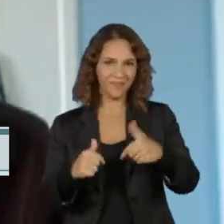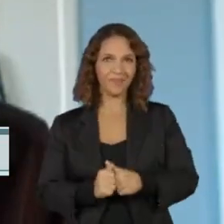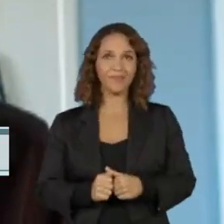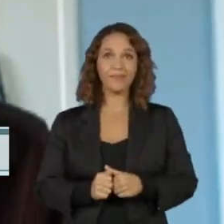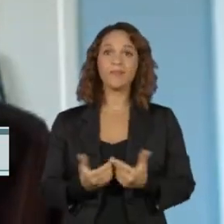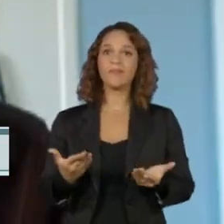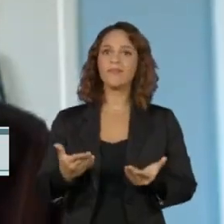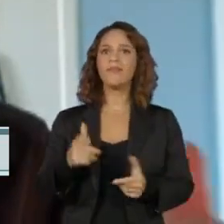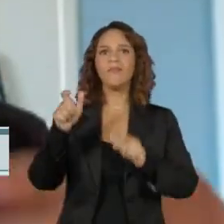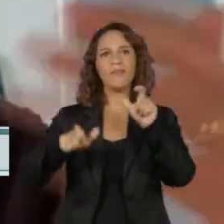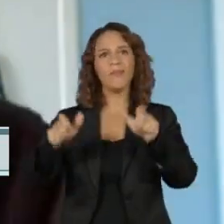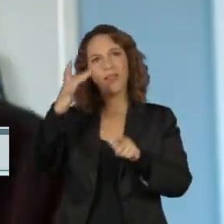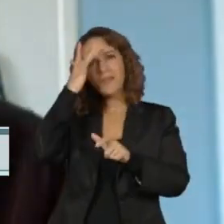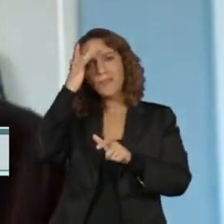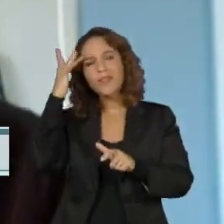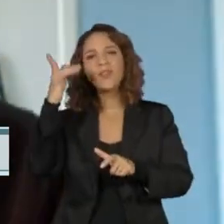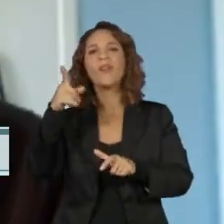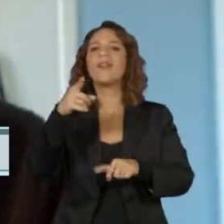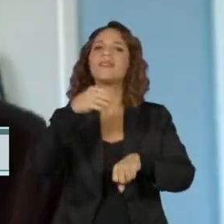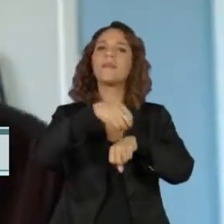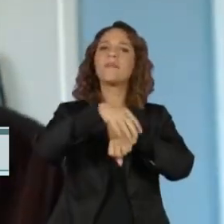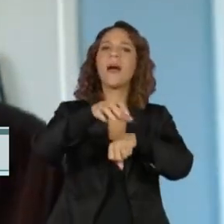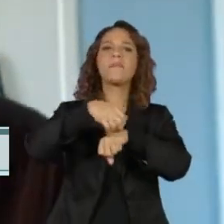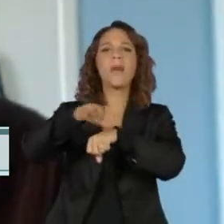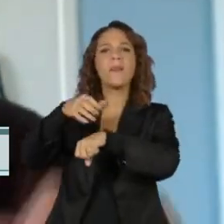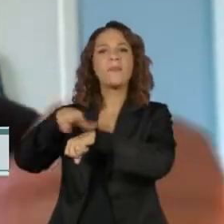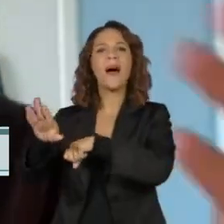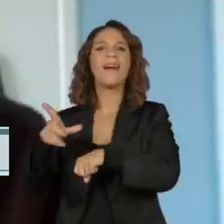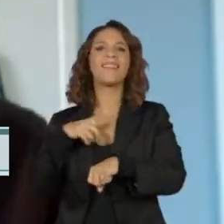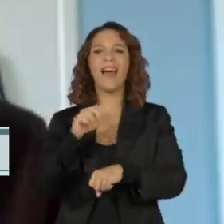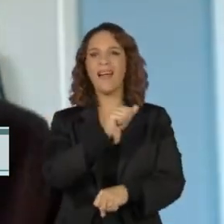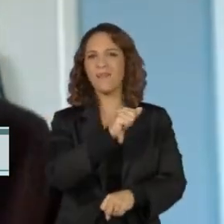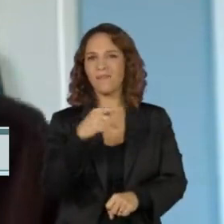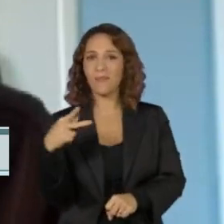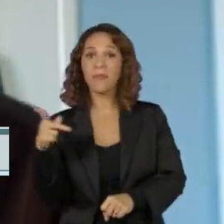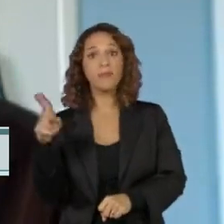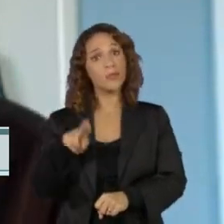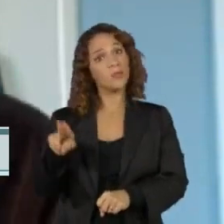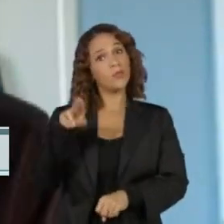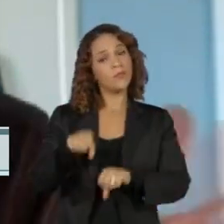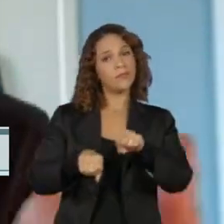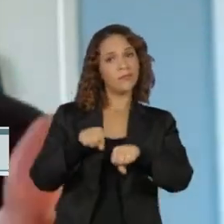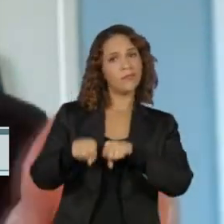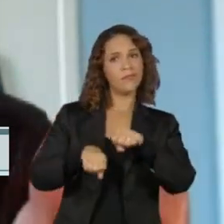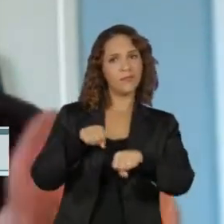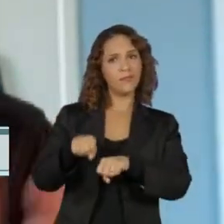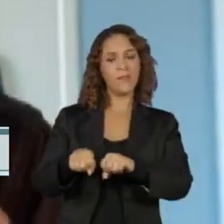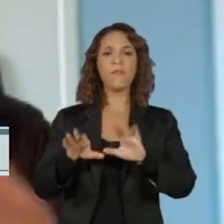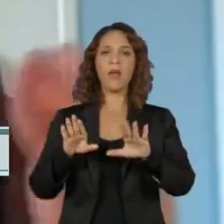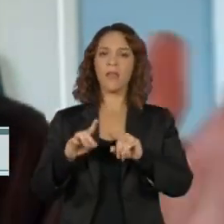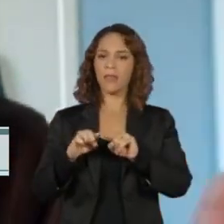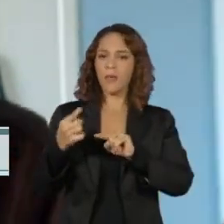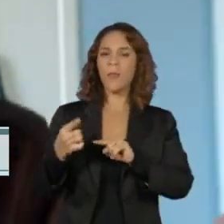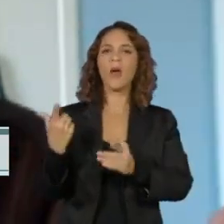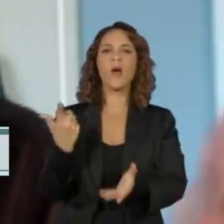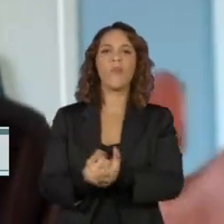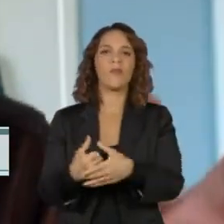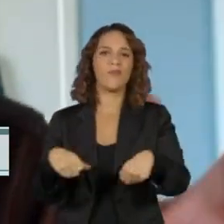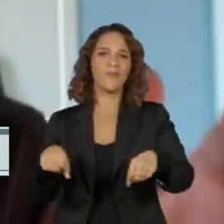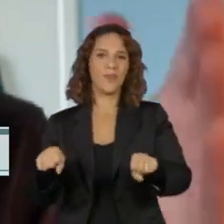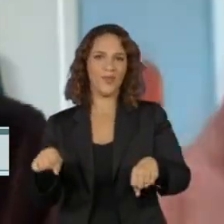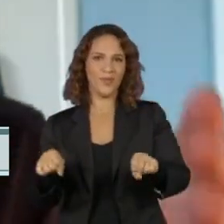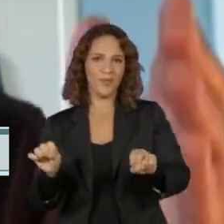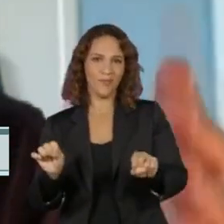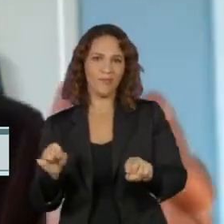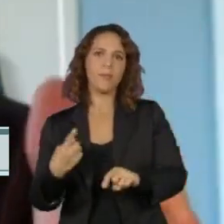operadores de micrologística, dos entregadores de aplicativos, eles usam bicicleta, mas quando eles evoluem um pouco, eles compram a motocicleta.